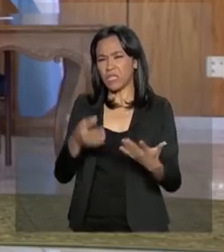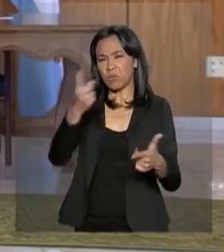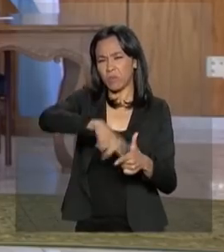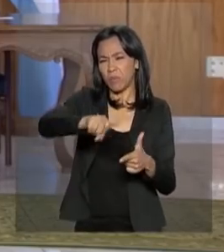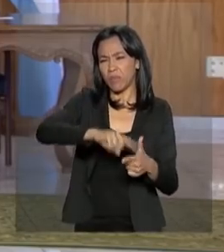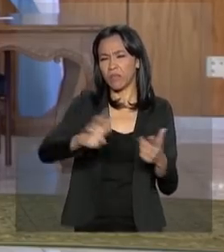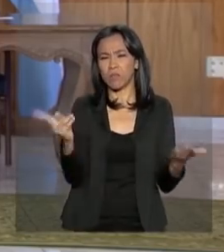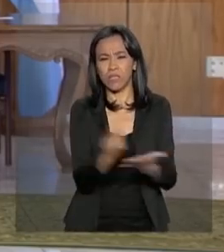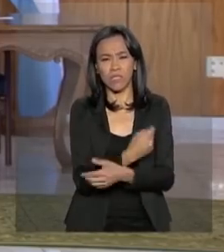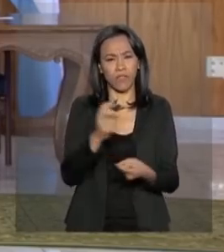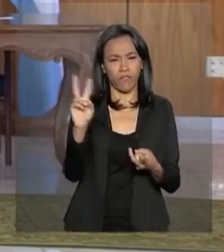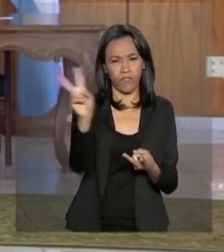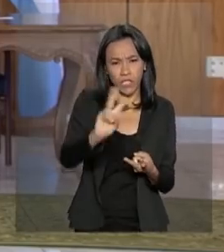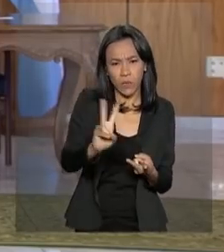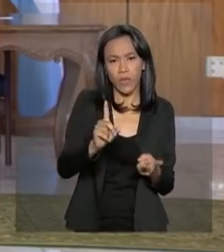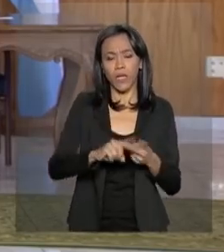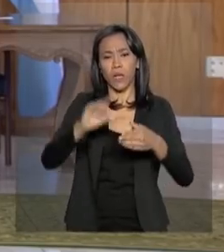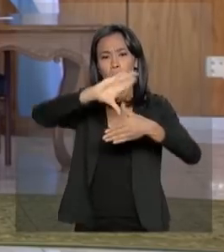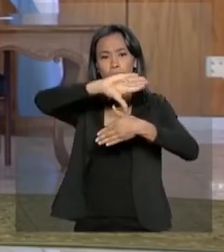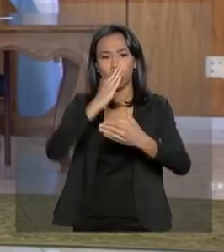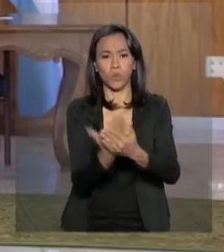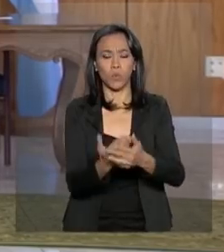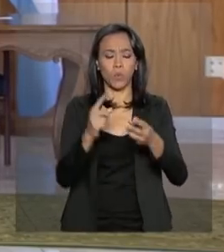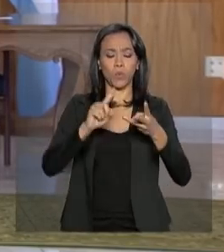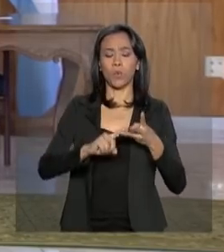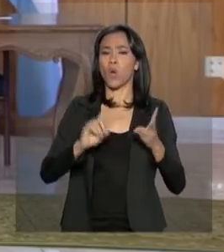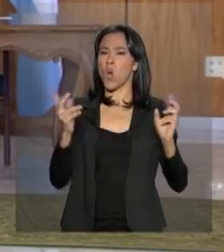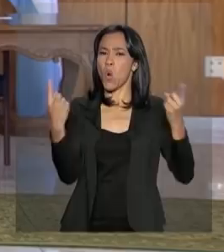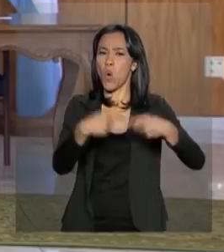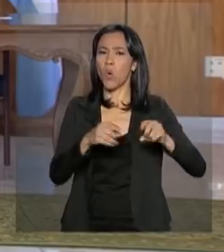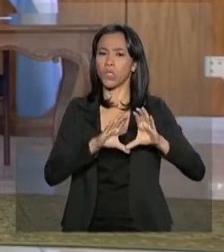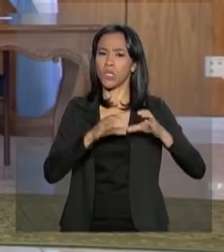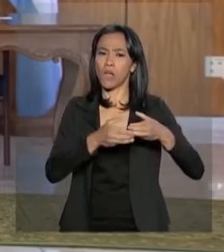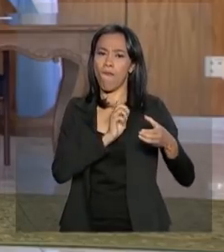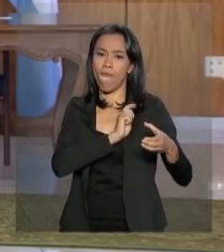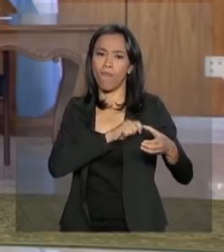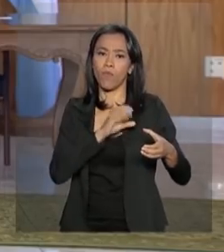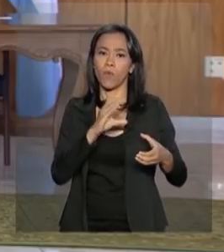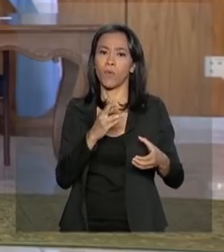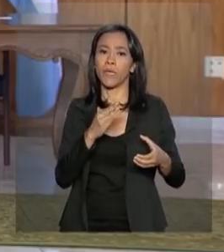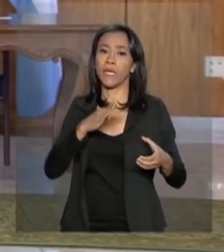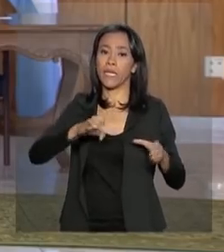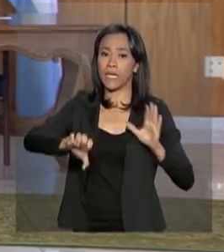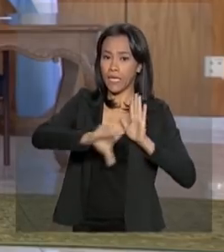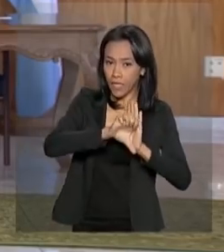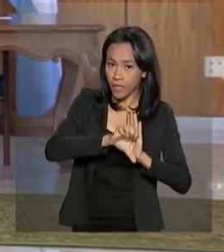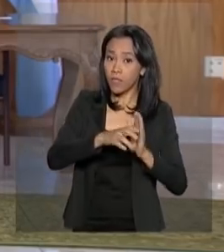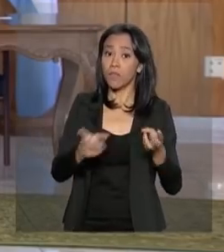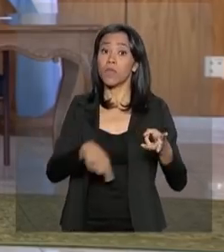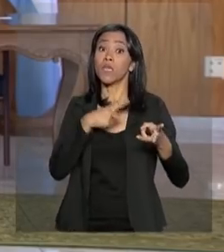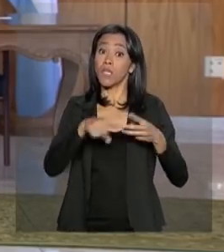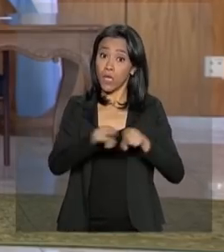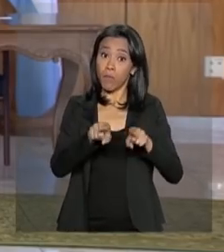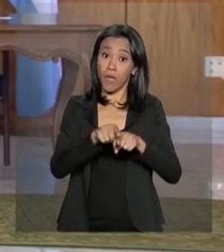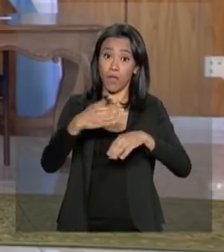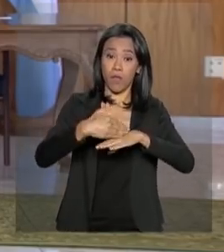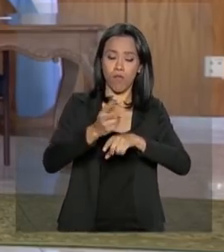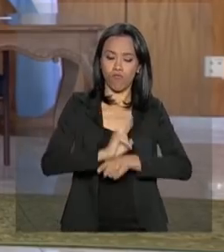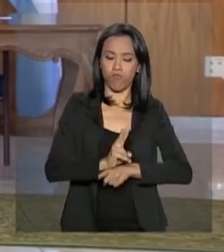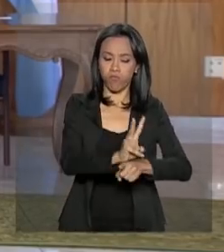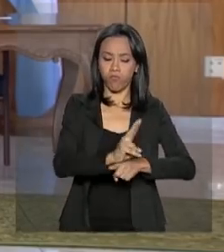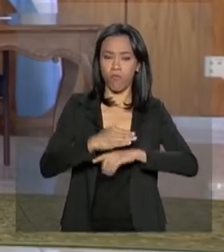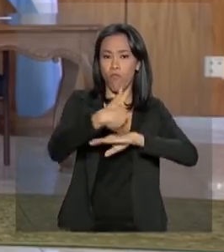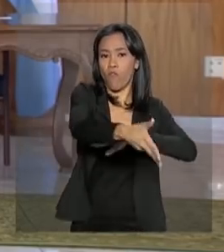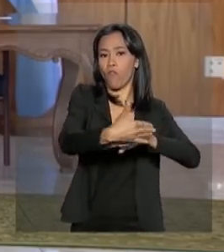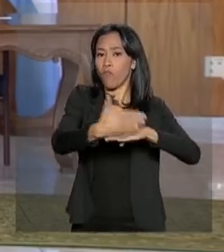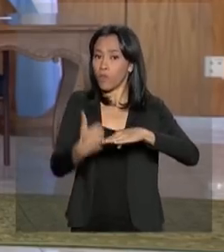o Mercosul, o combate ao crime organizado e o monitoramento de fronteiras, já que os dois países são vizinhos, devem